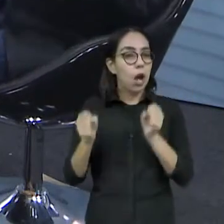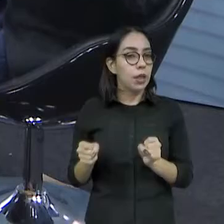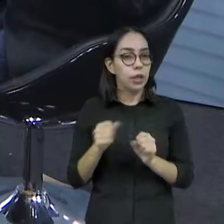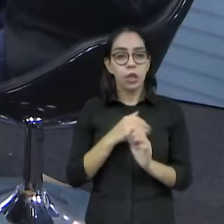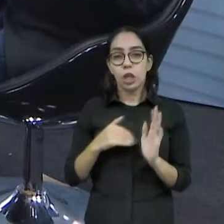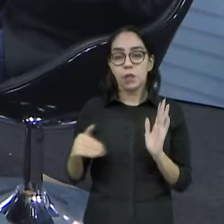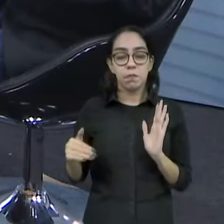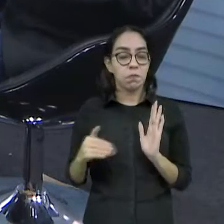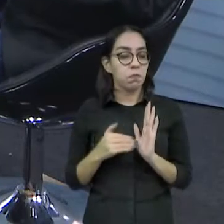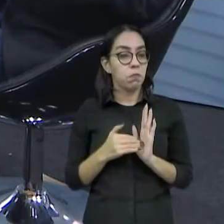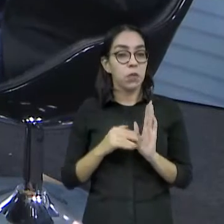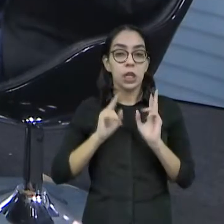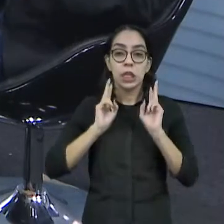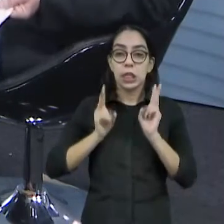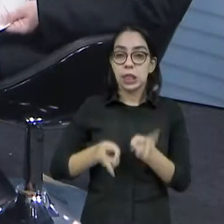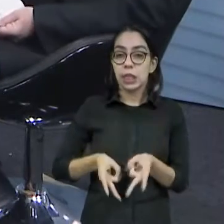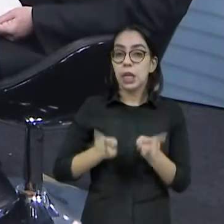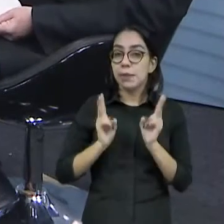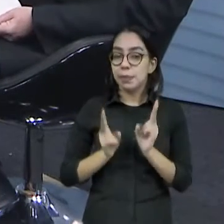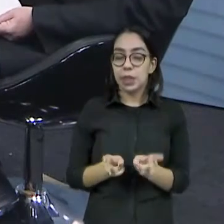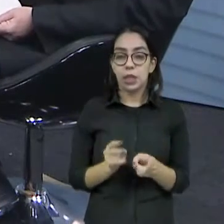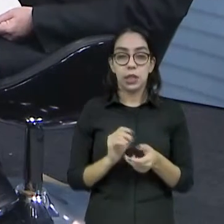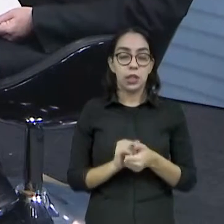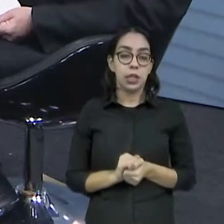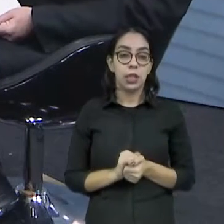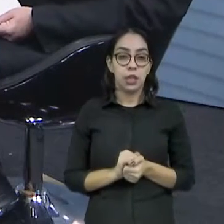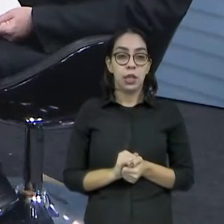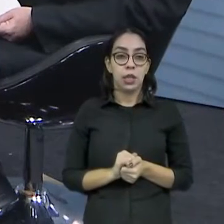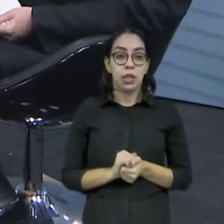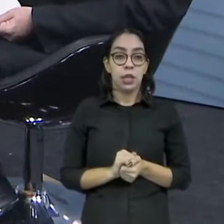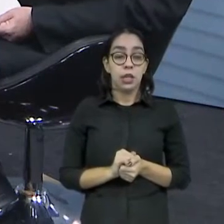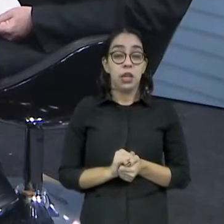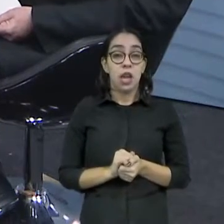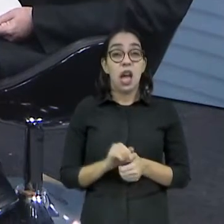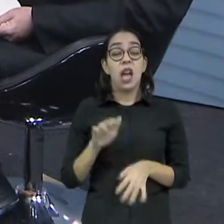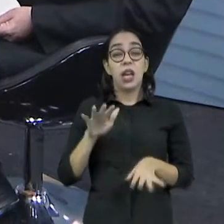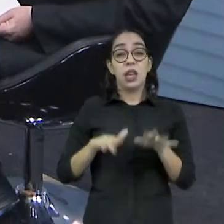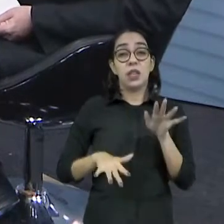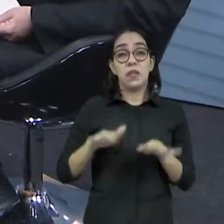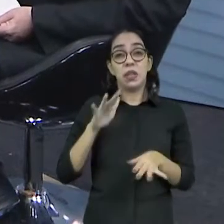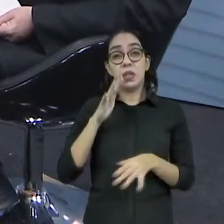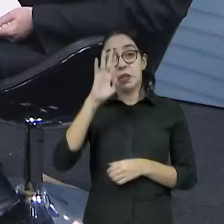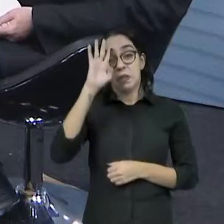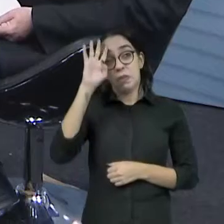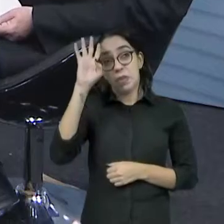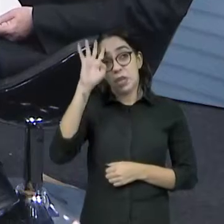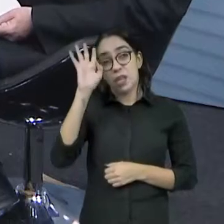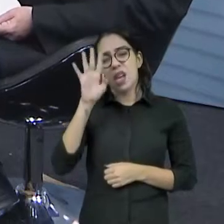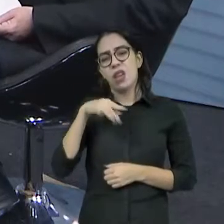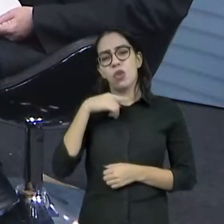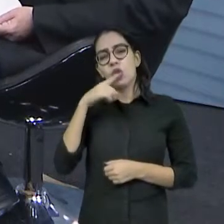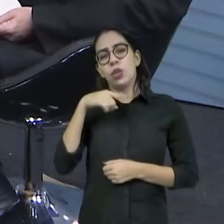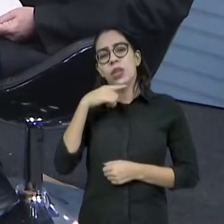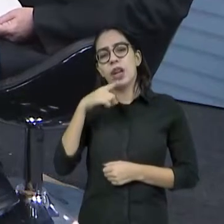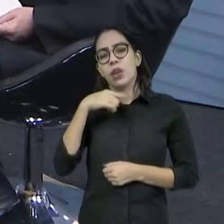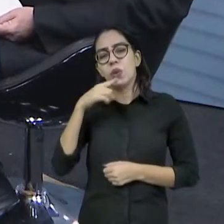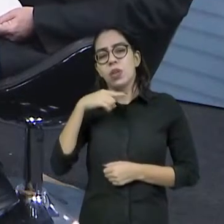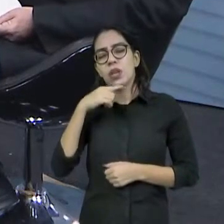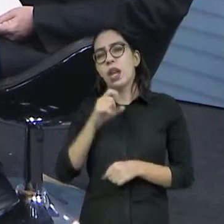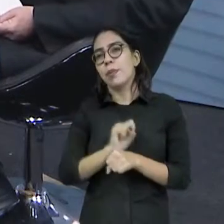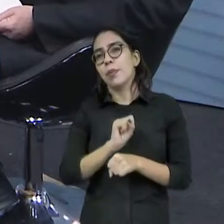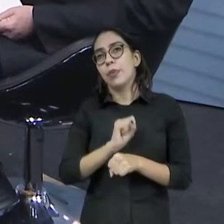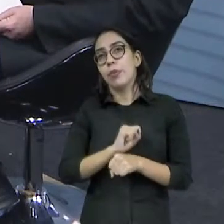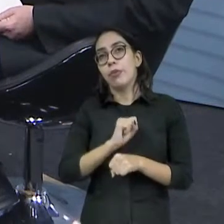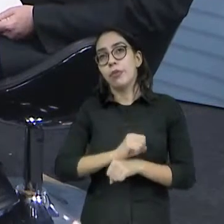Ele pode esperar tudo do governo a resolver, não vai resolver. A gente vai só postergando soluções que poderiam ser iniciadas. Vocês estão pensando também nesse